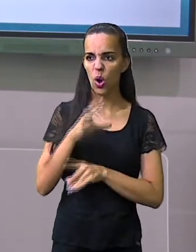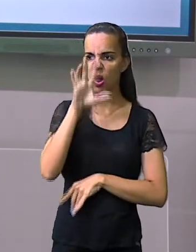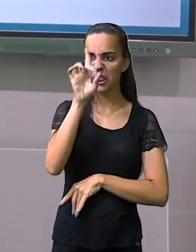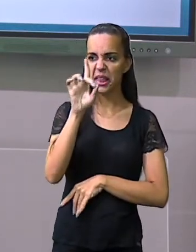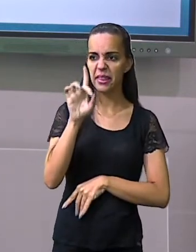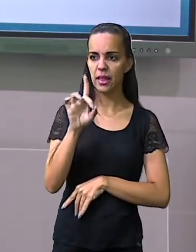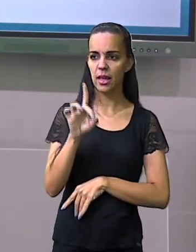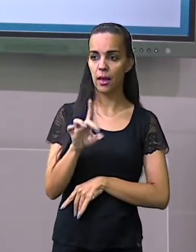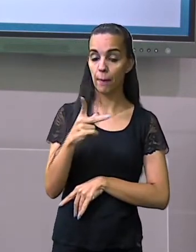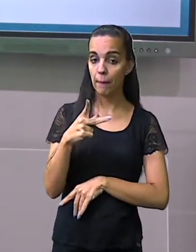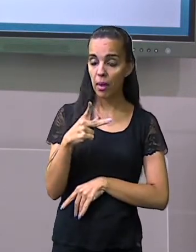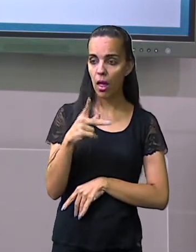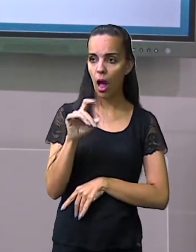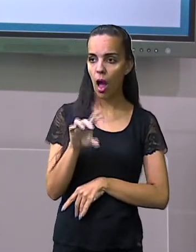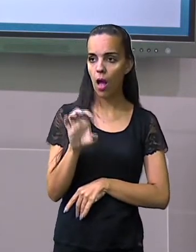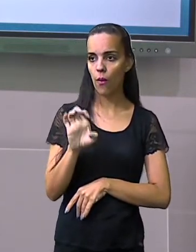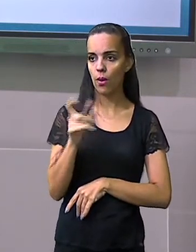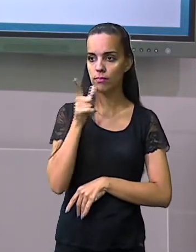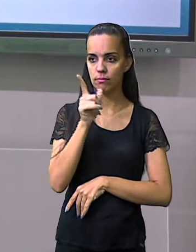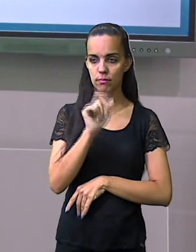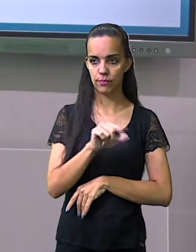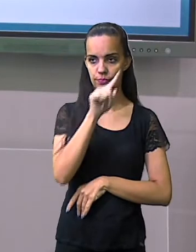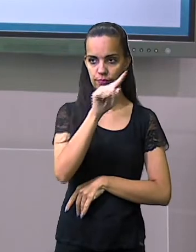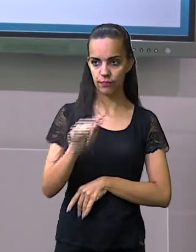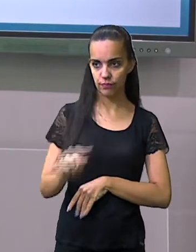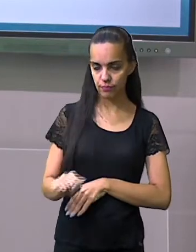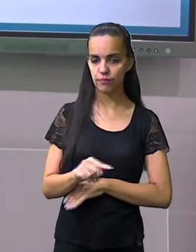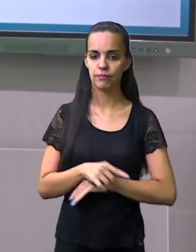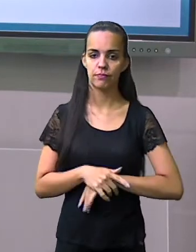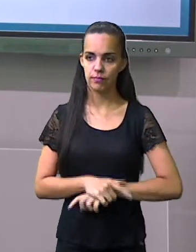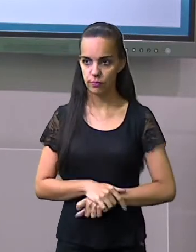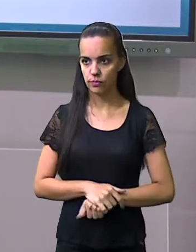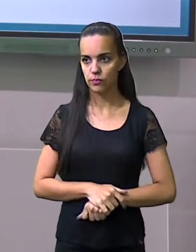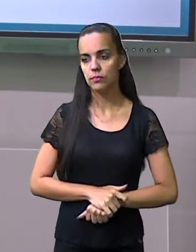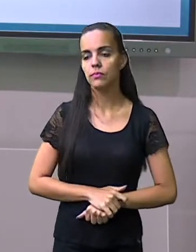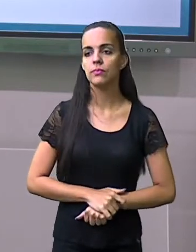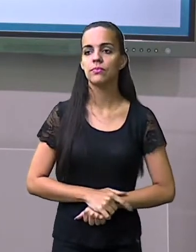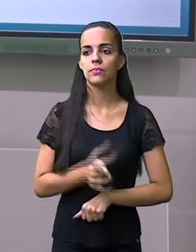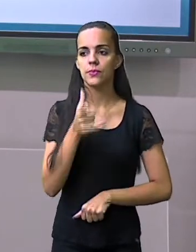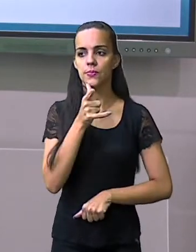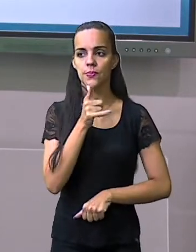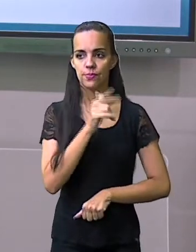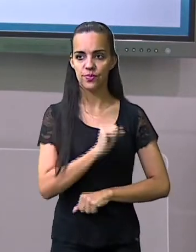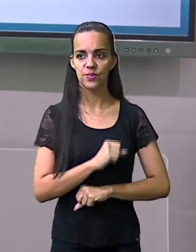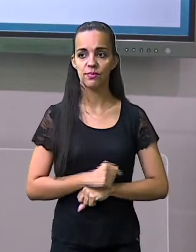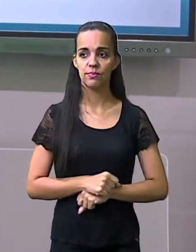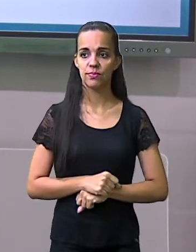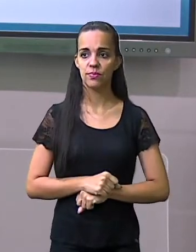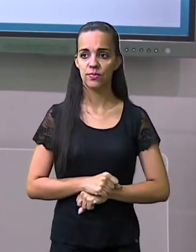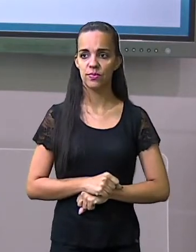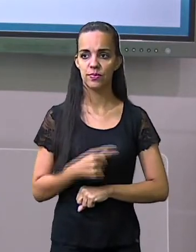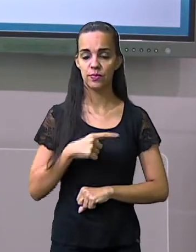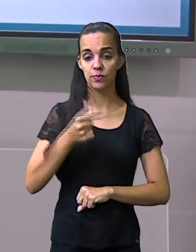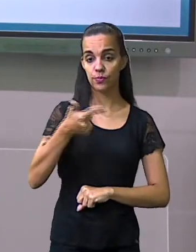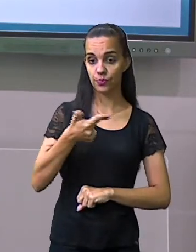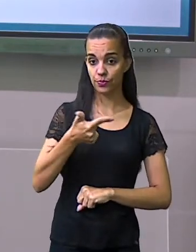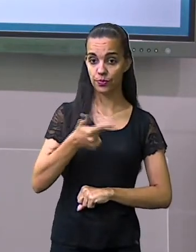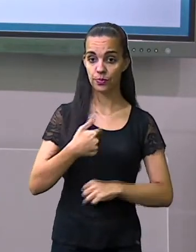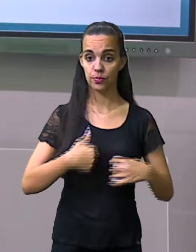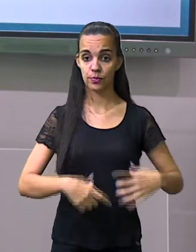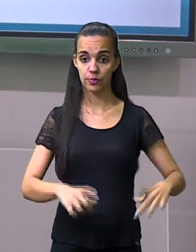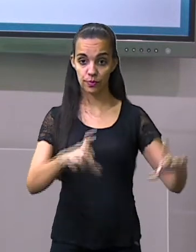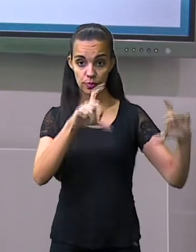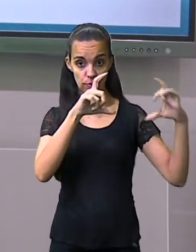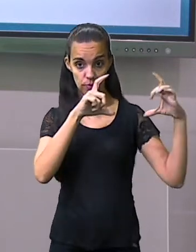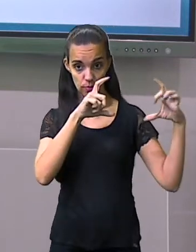Exclusivo, começando com a letra E. Então, é aqui que é o sentido correto. Na segunda imagem, nós temos